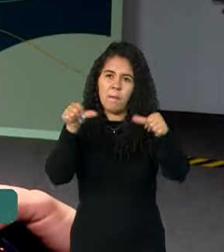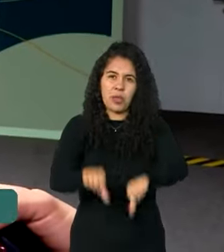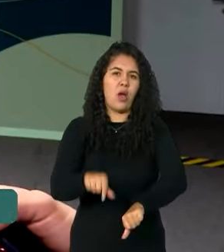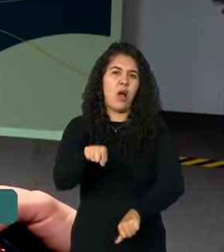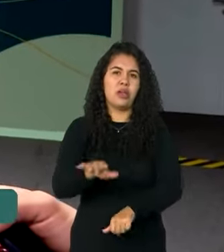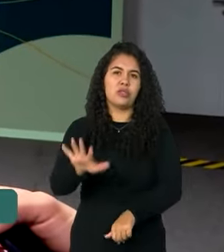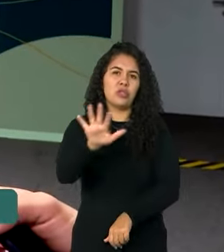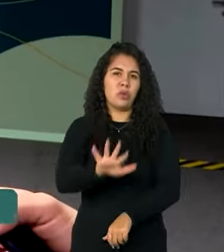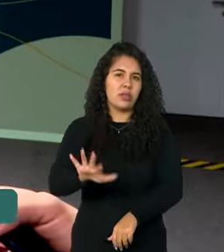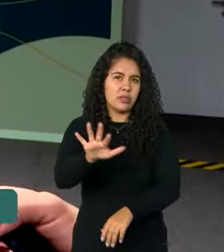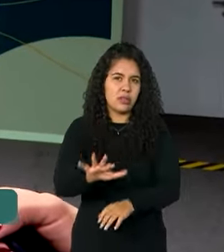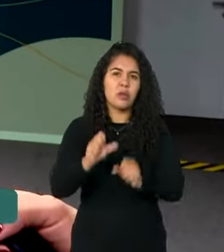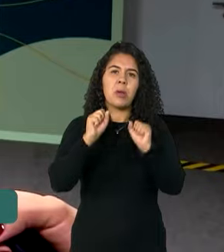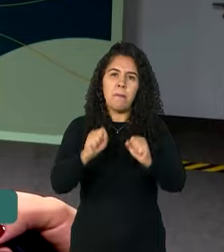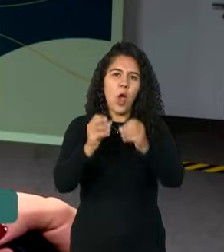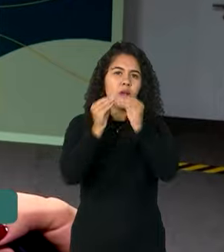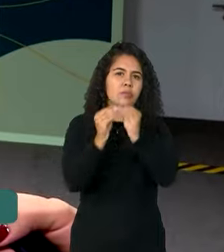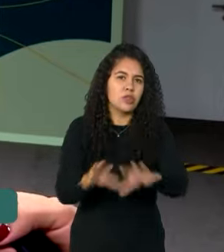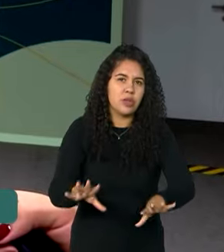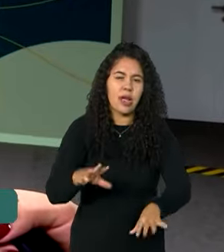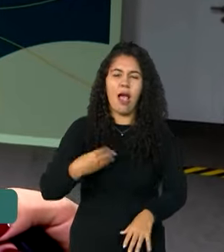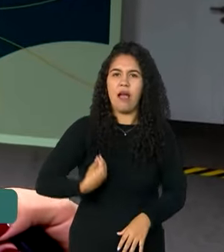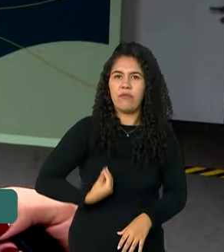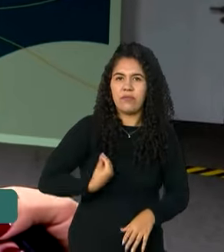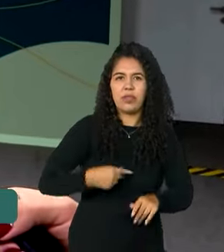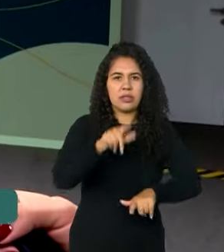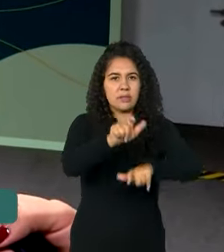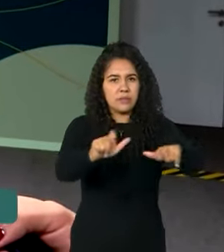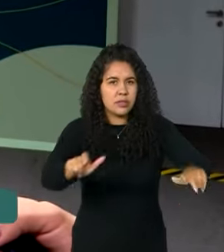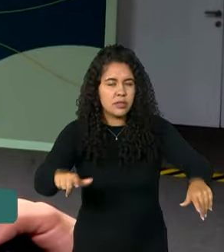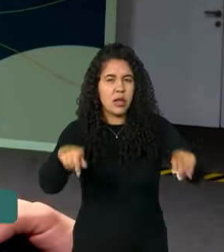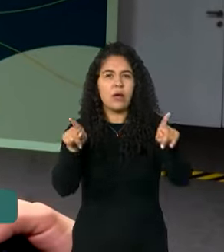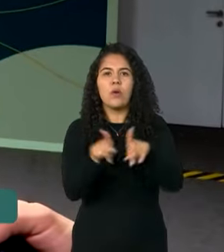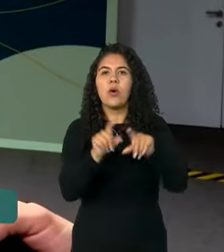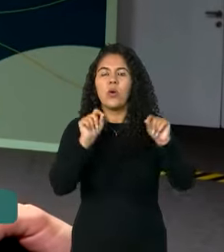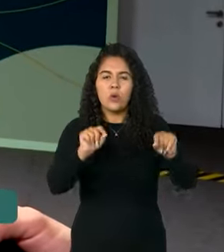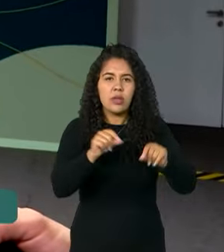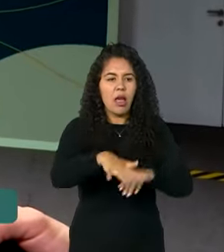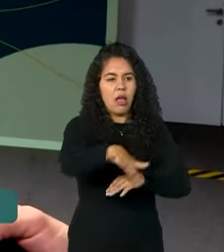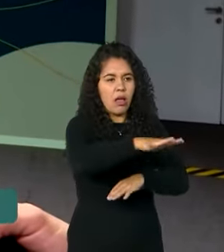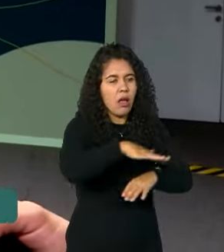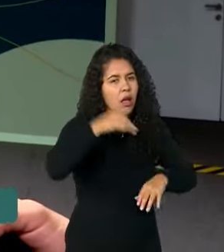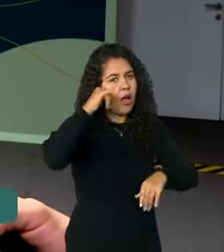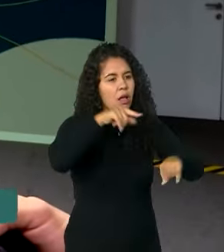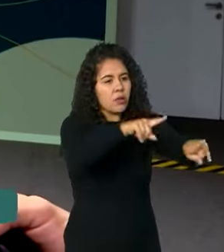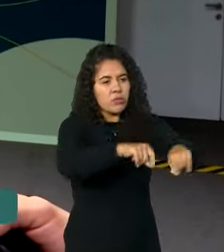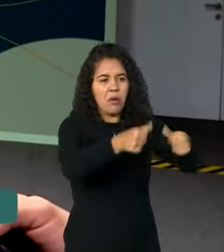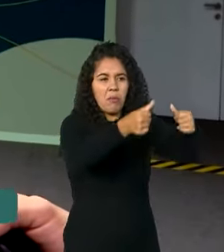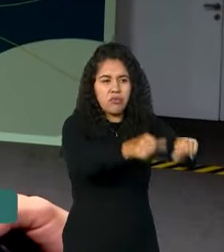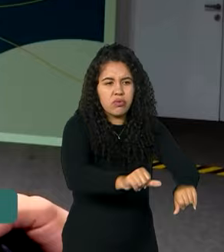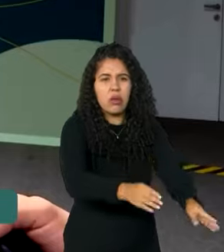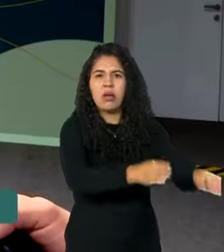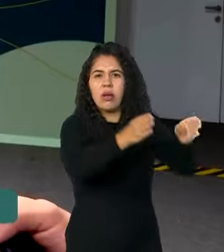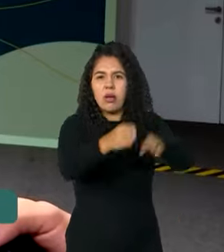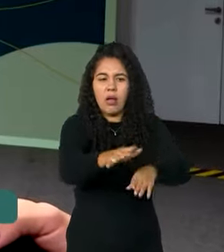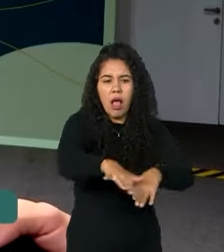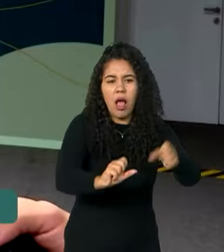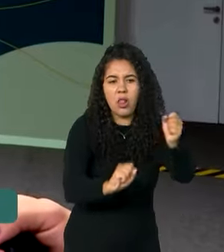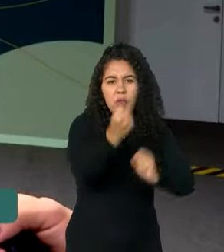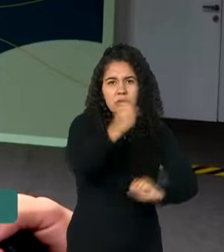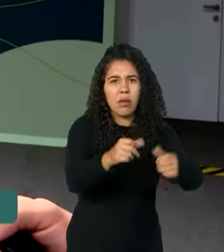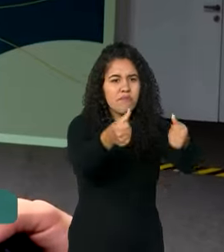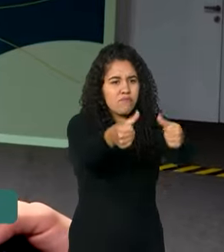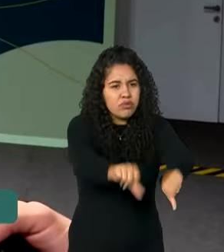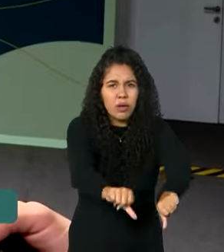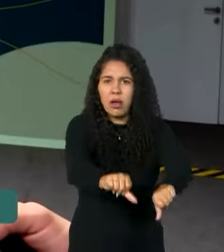prejudica a vida das pessoas, os sistemas agrícolas, os sistemas de produção industrial em todos os níveis. Então,